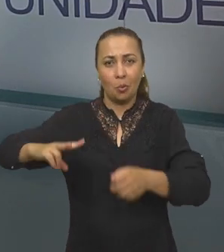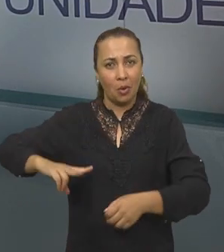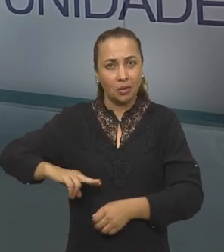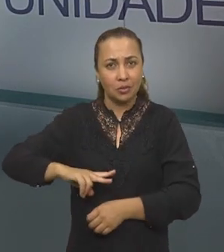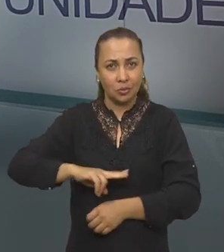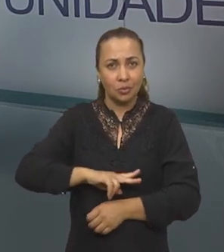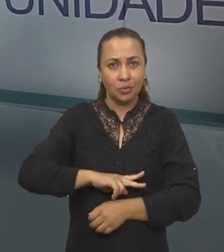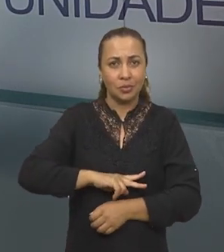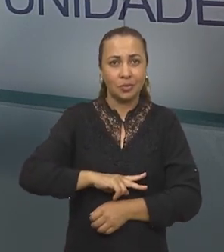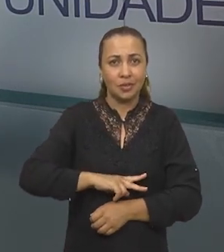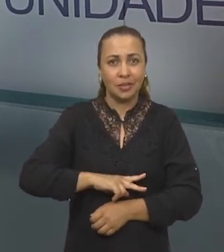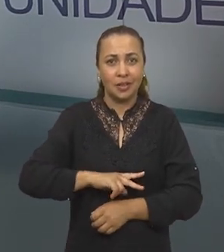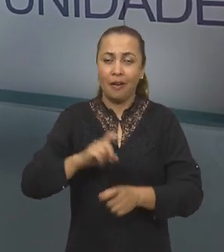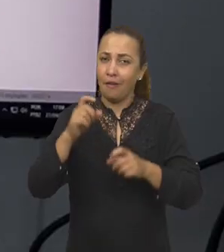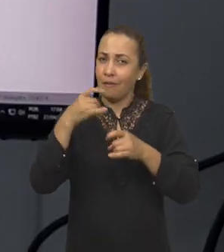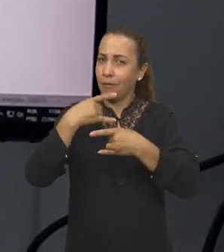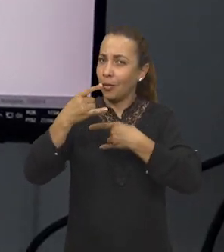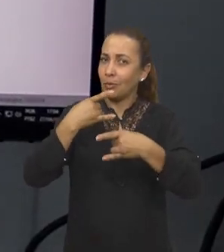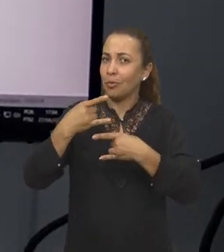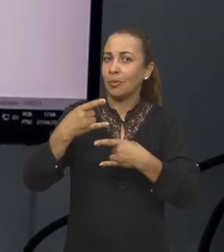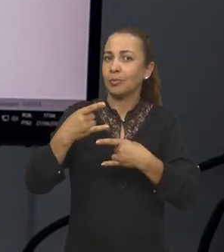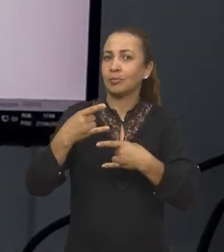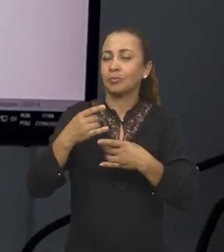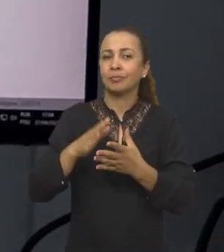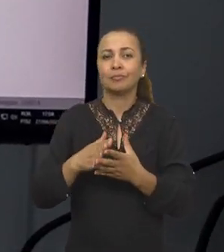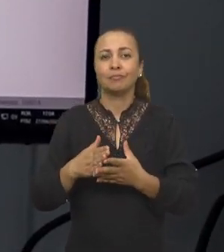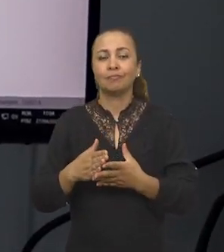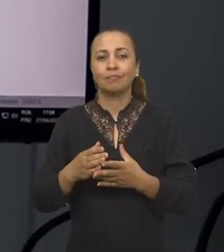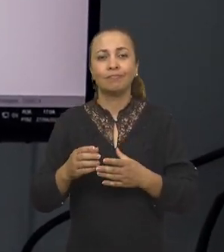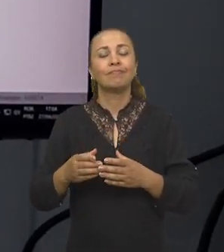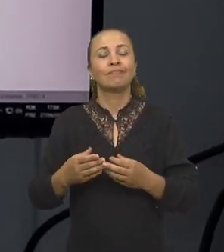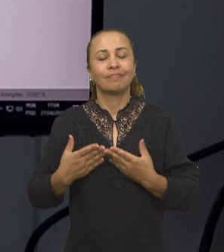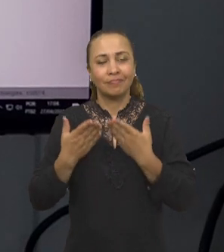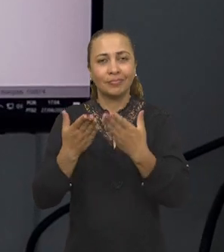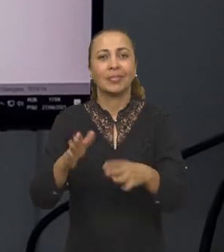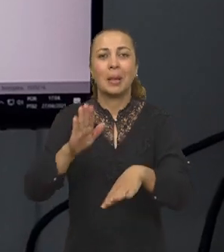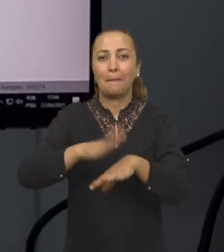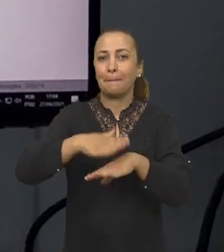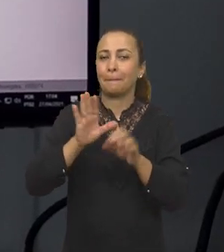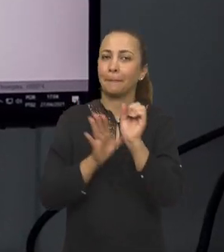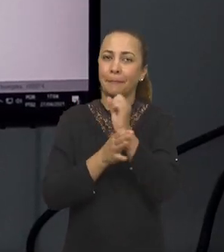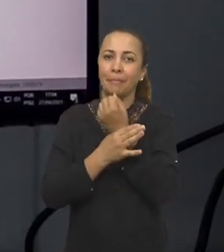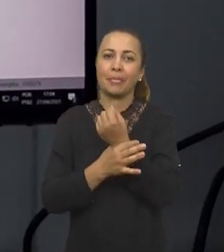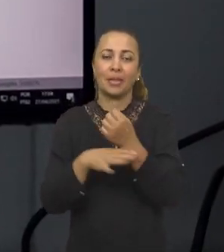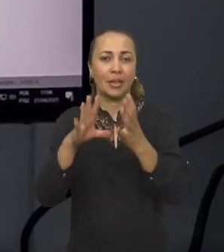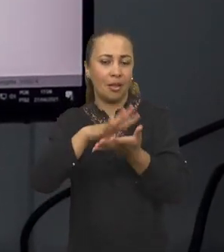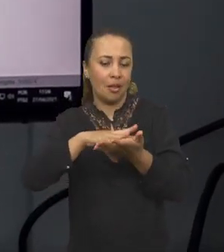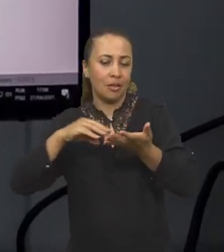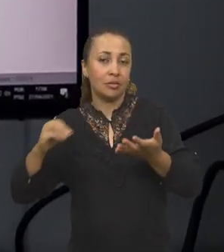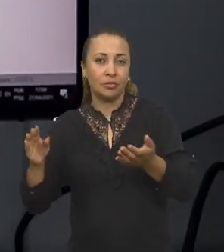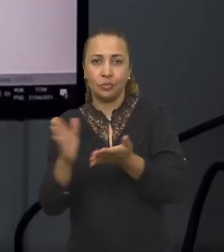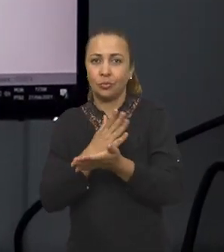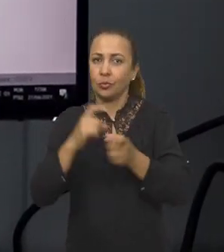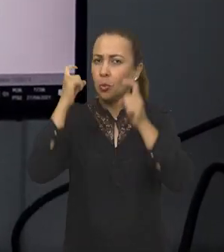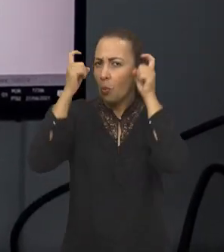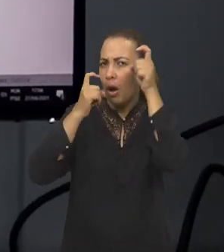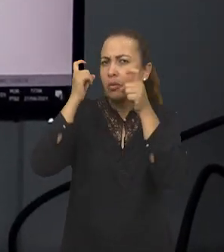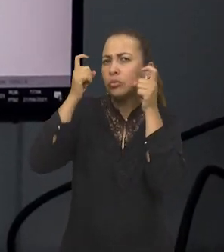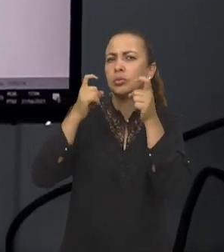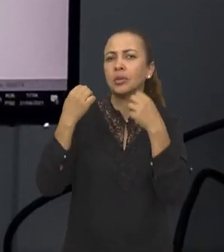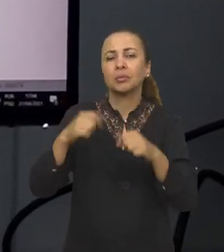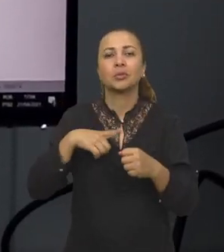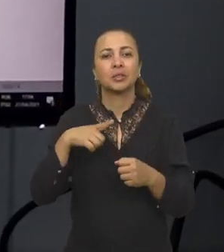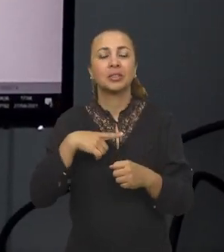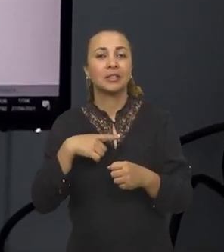cirurgia planificada virtualmente, lhe dá mais segurança e lhe tira certas dúvidas que